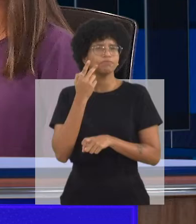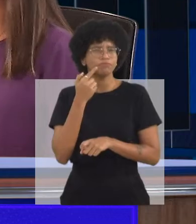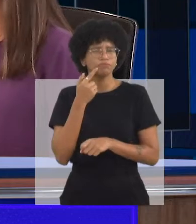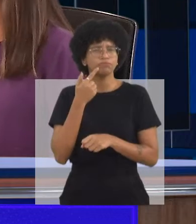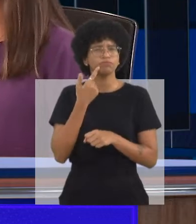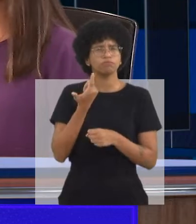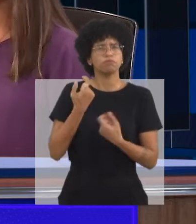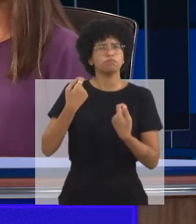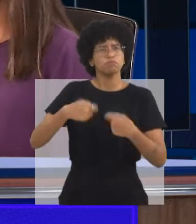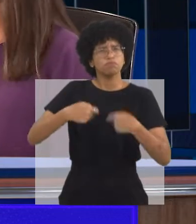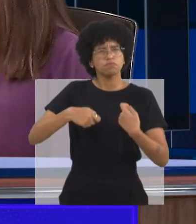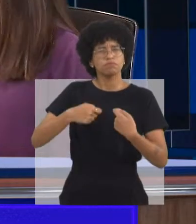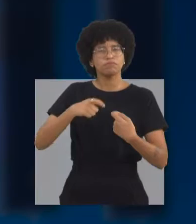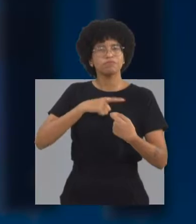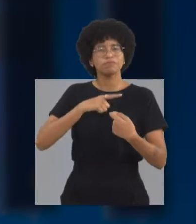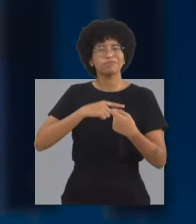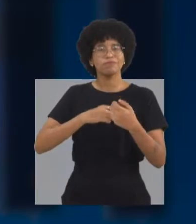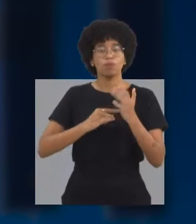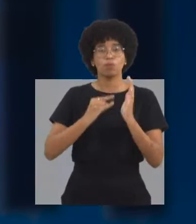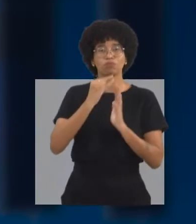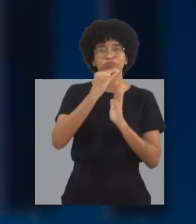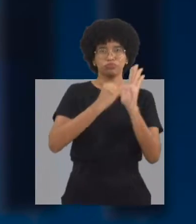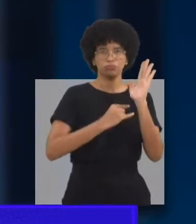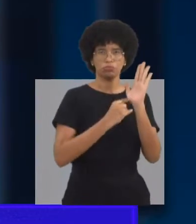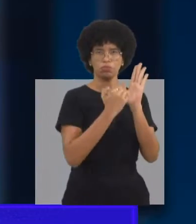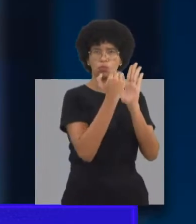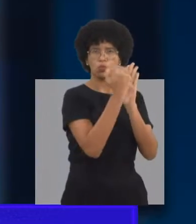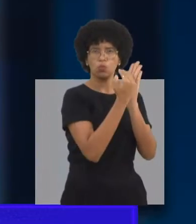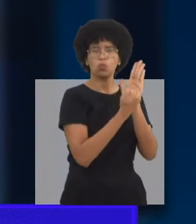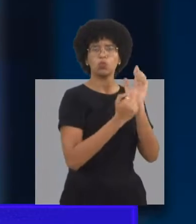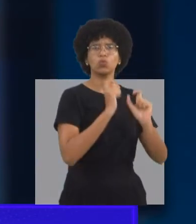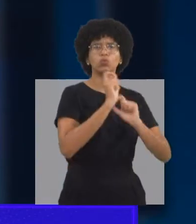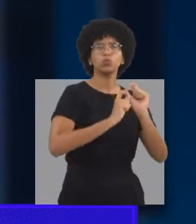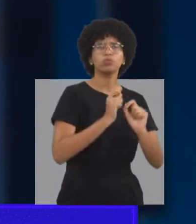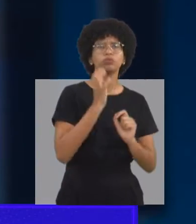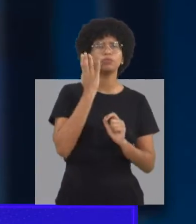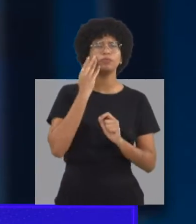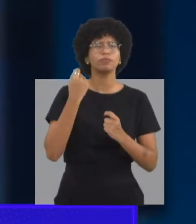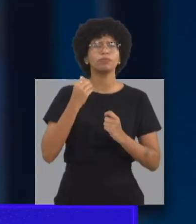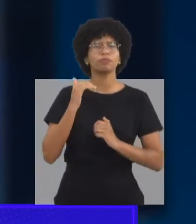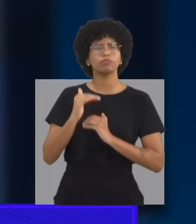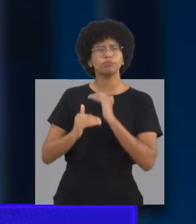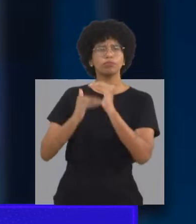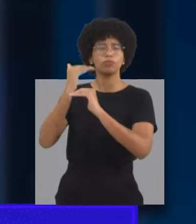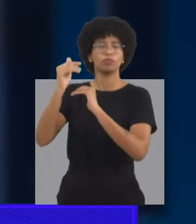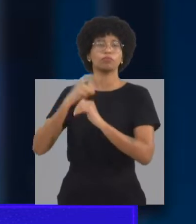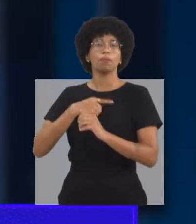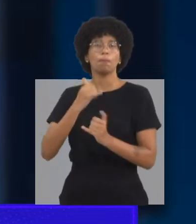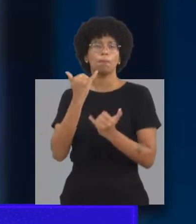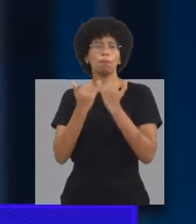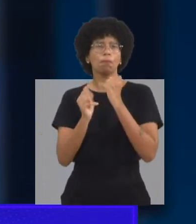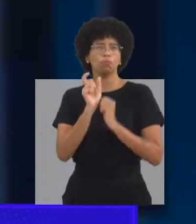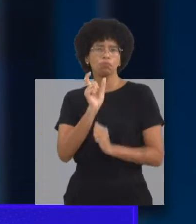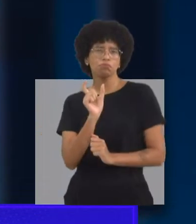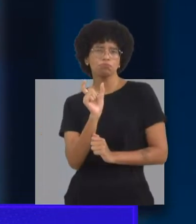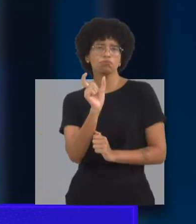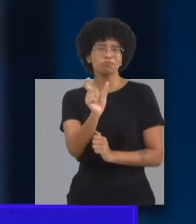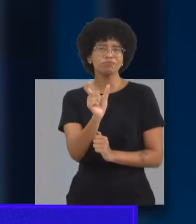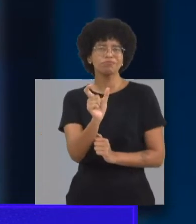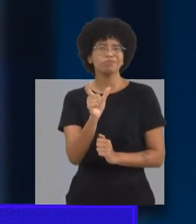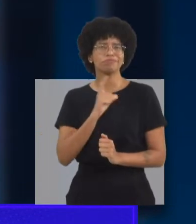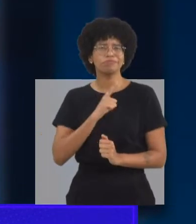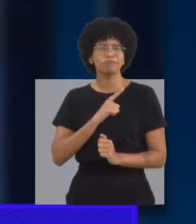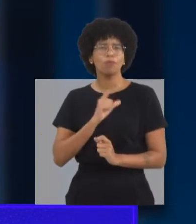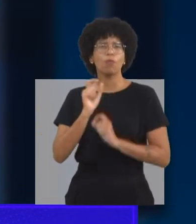mensalmente, tem-se as visitas ao pediatra, do acompanhamento. Então, a criança tem uma cartela de